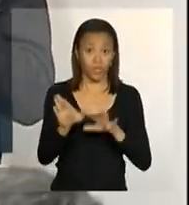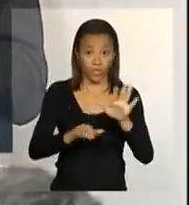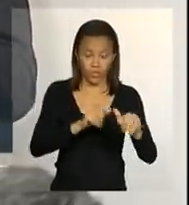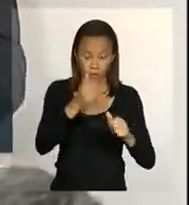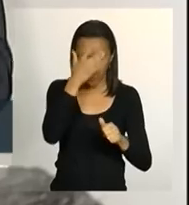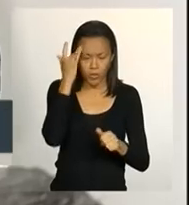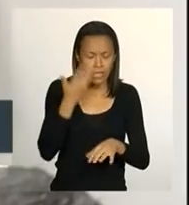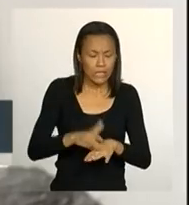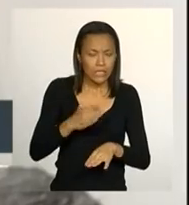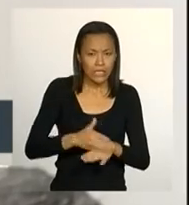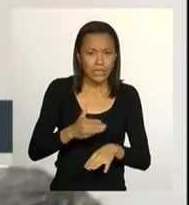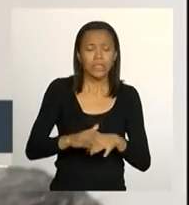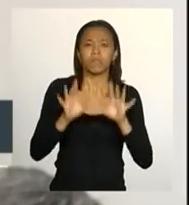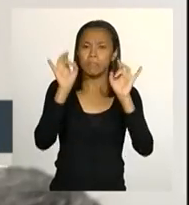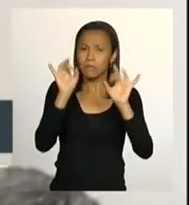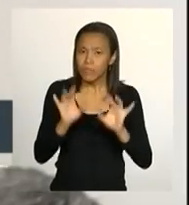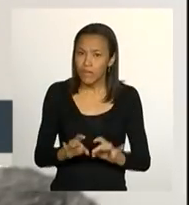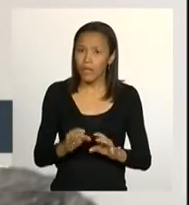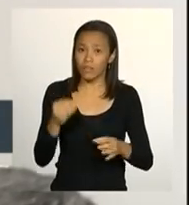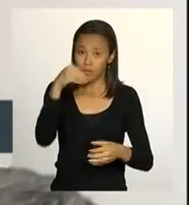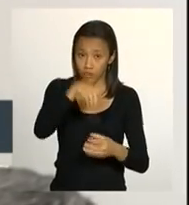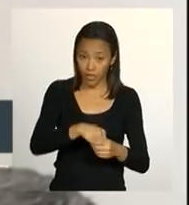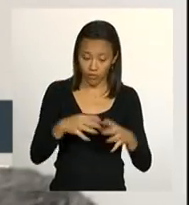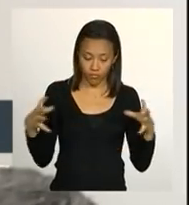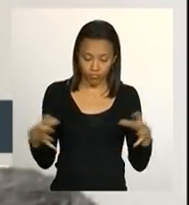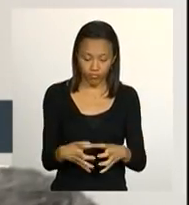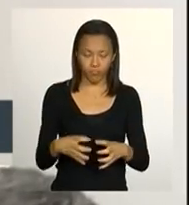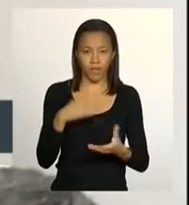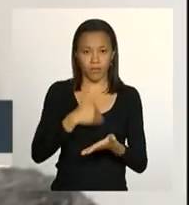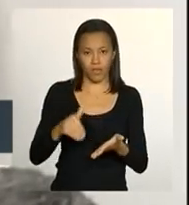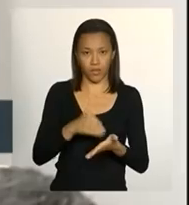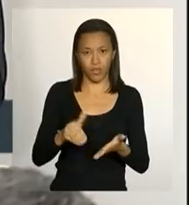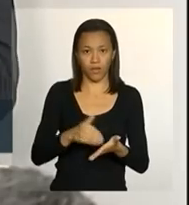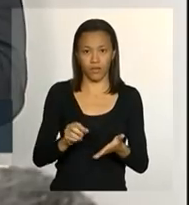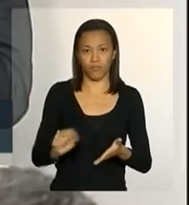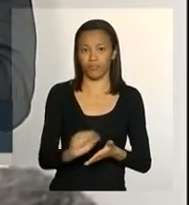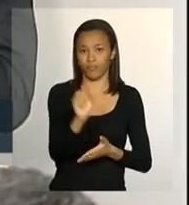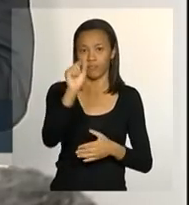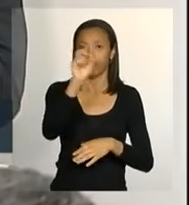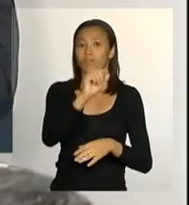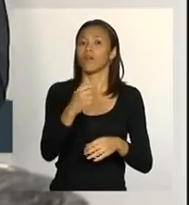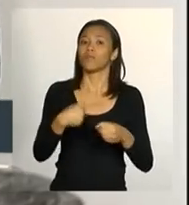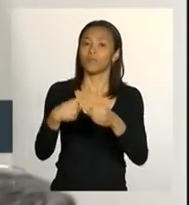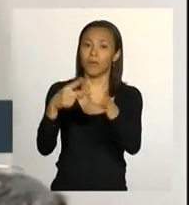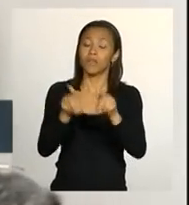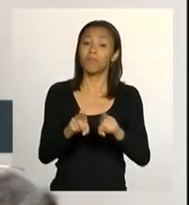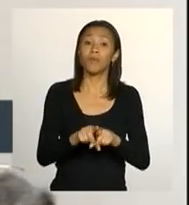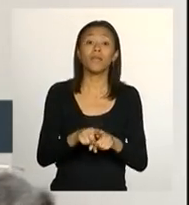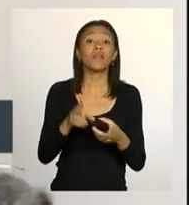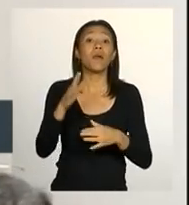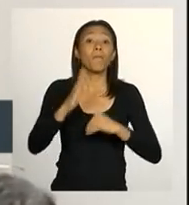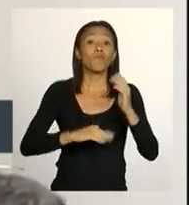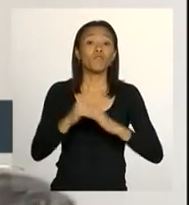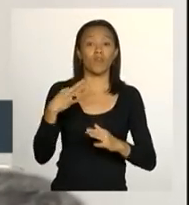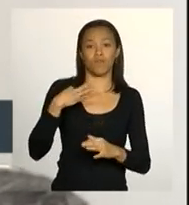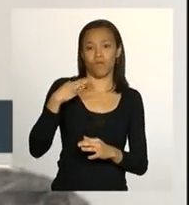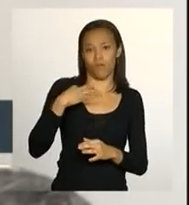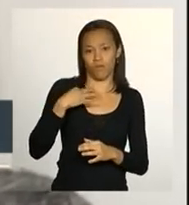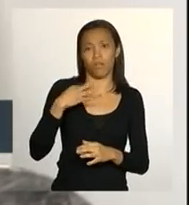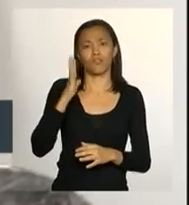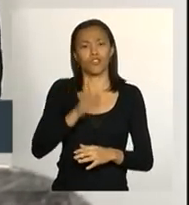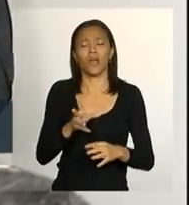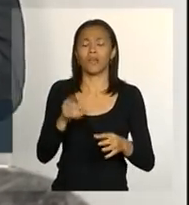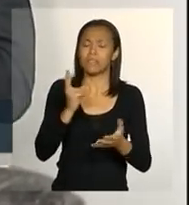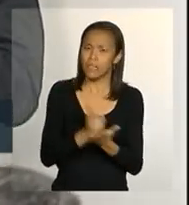de profissionais especializados nas secretarias estaduais e municipais e também de profissionais voluntários que permanentemente são